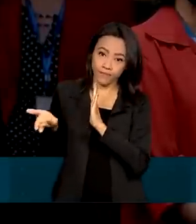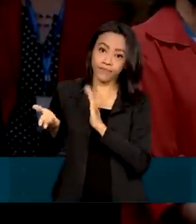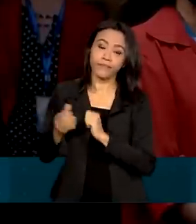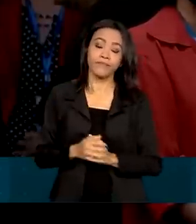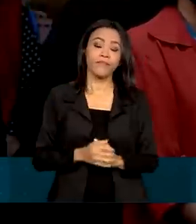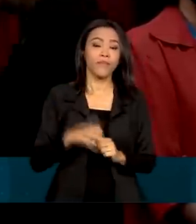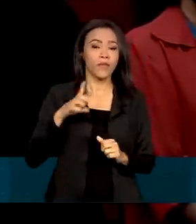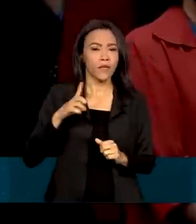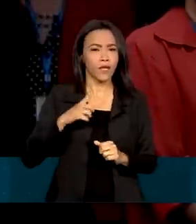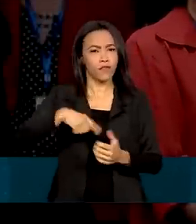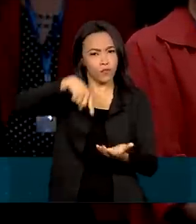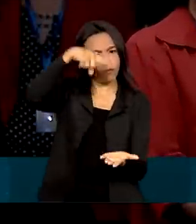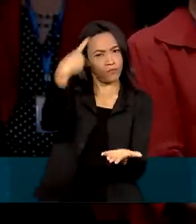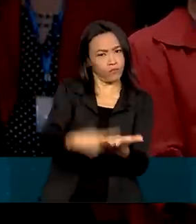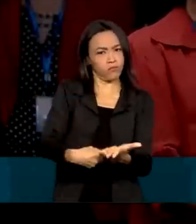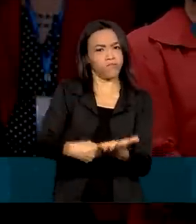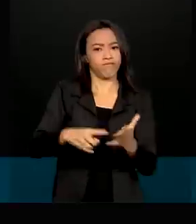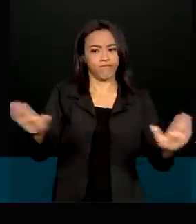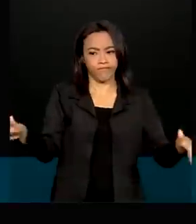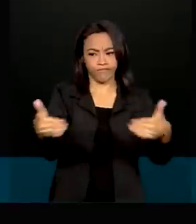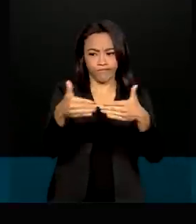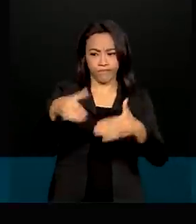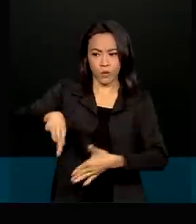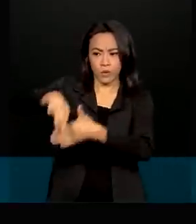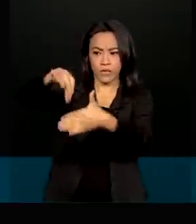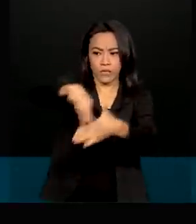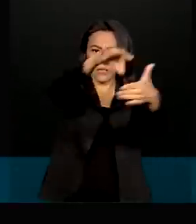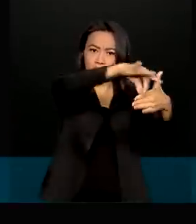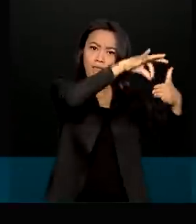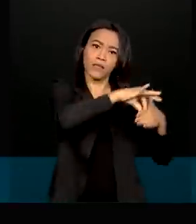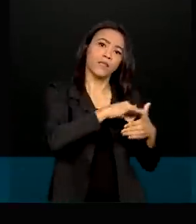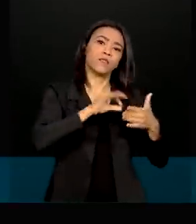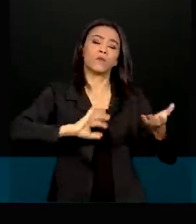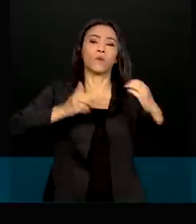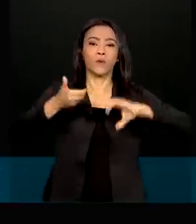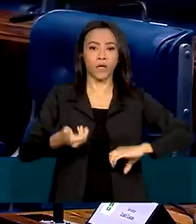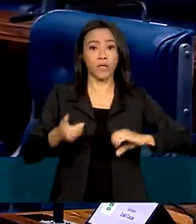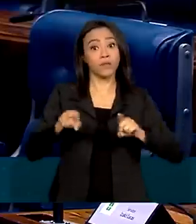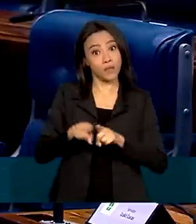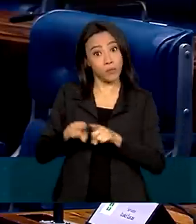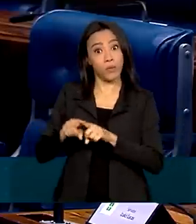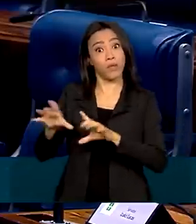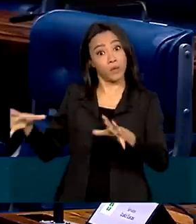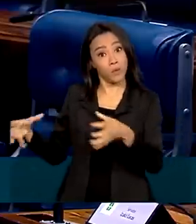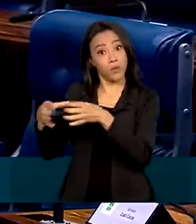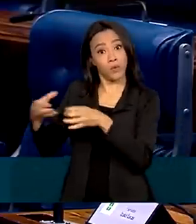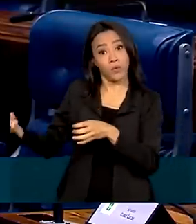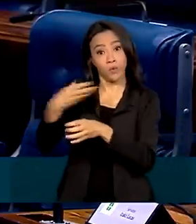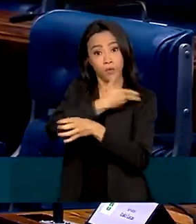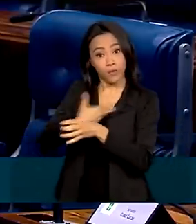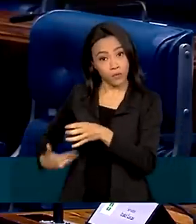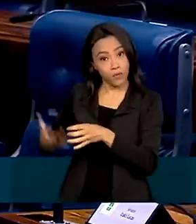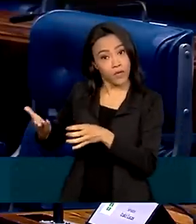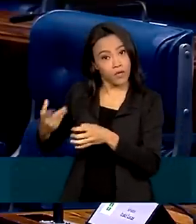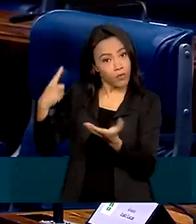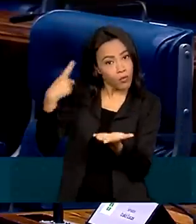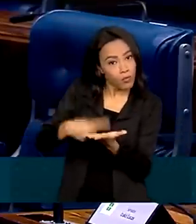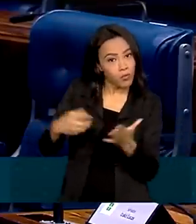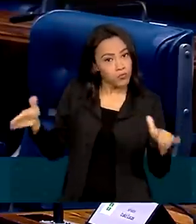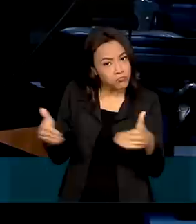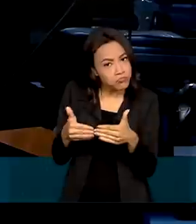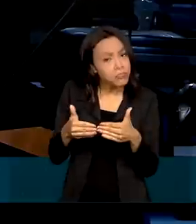acordo entre os líderes do Congresso e negociadores do governo eleito permitiu a aprovação, permitiu a